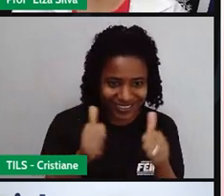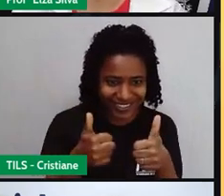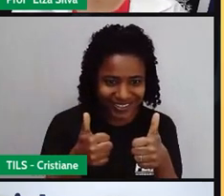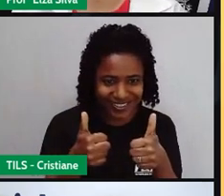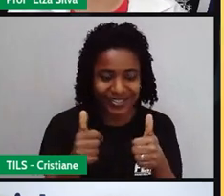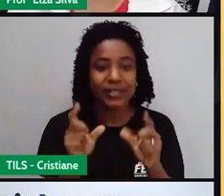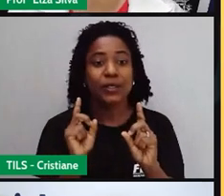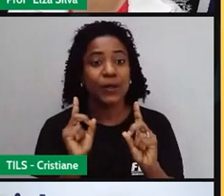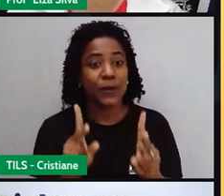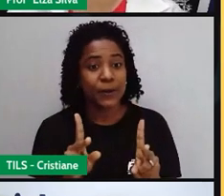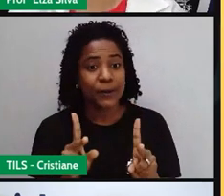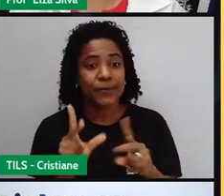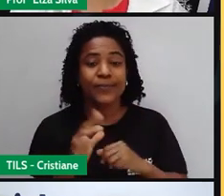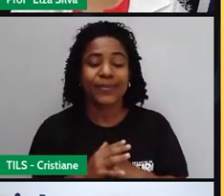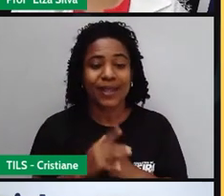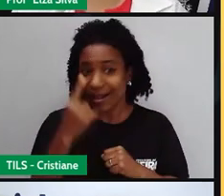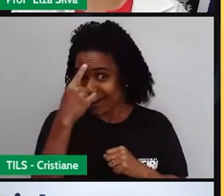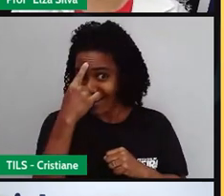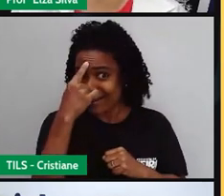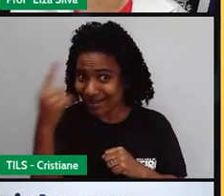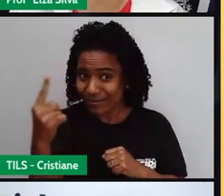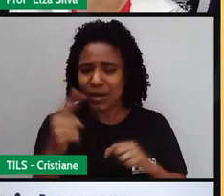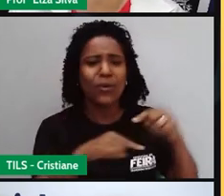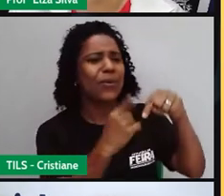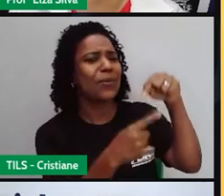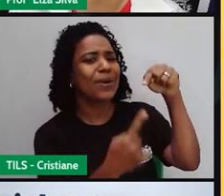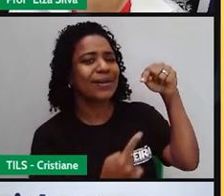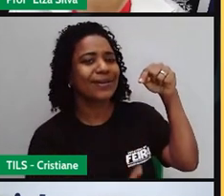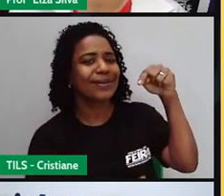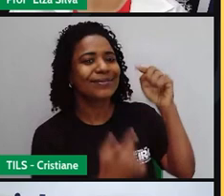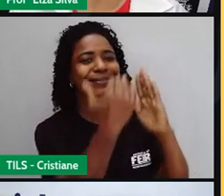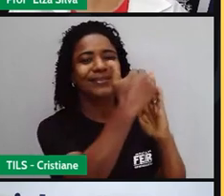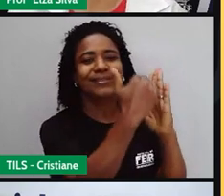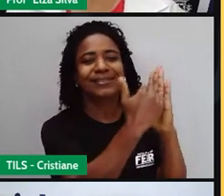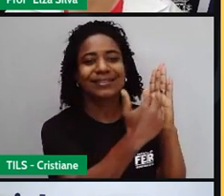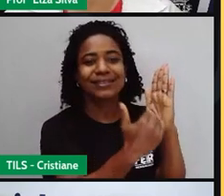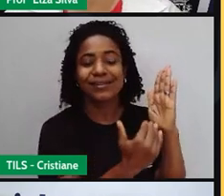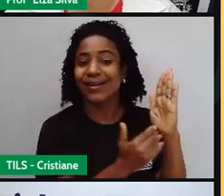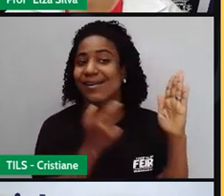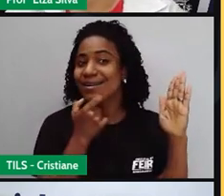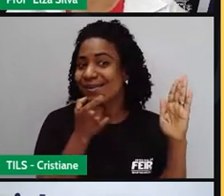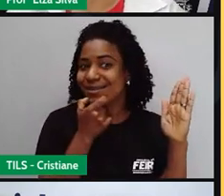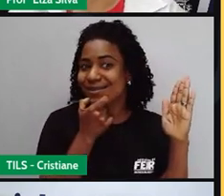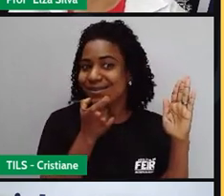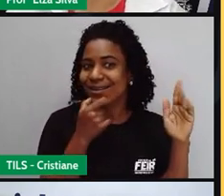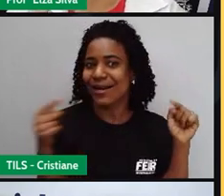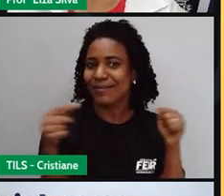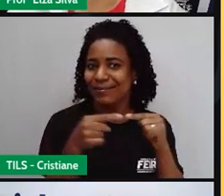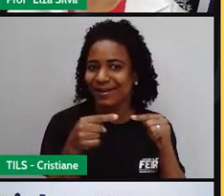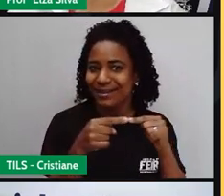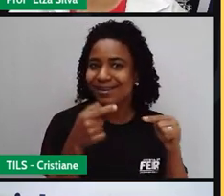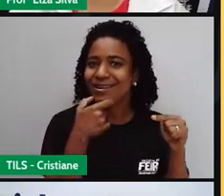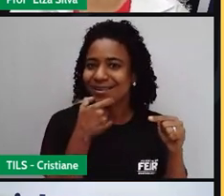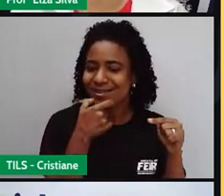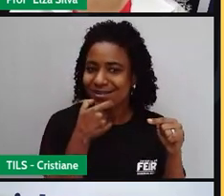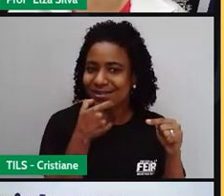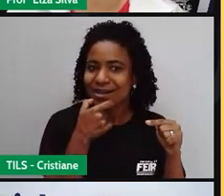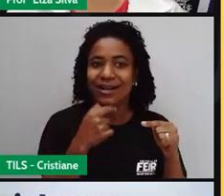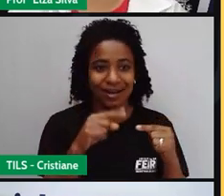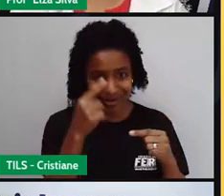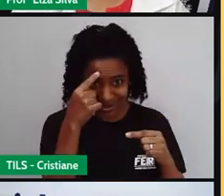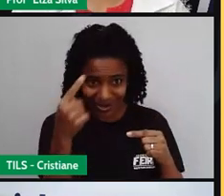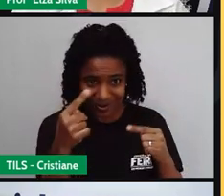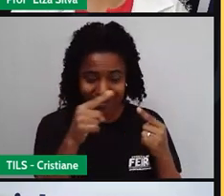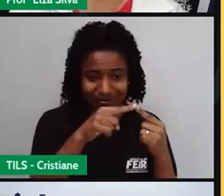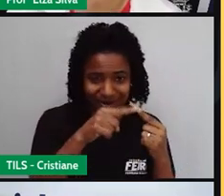E aquela dica de organização do nosso caderno de inglês, o cabeçalho, escreva lá, skill, coloque